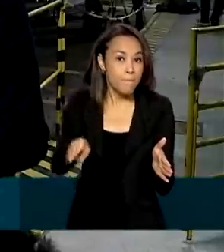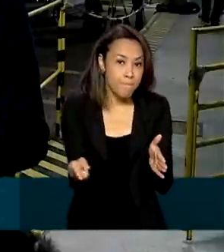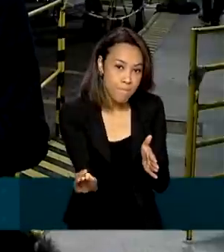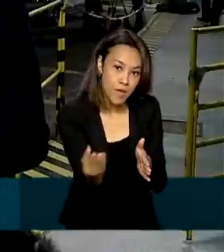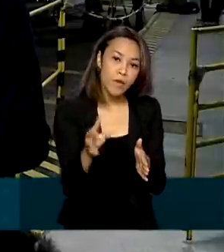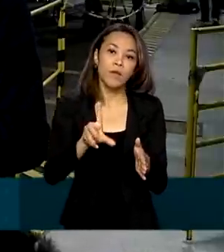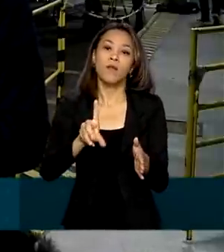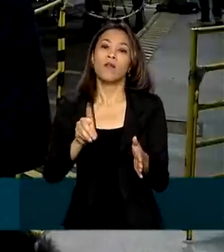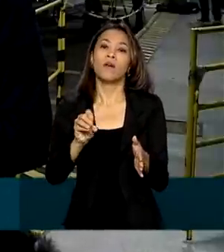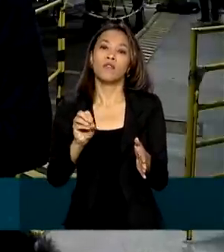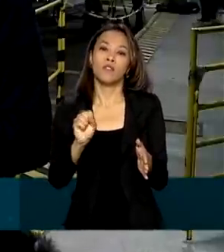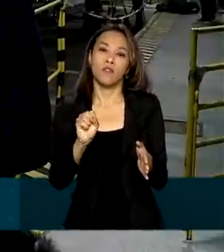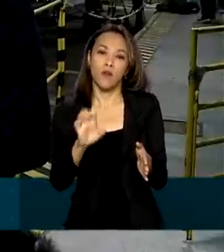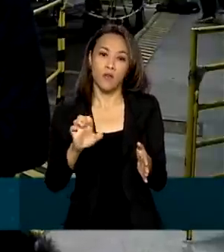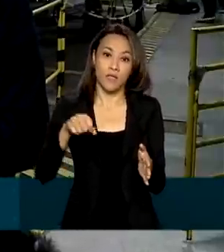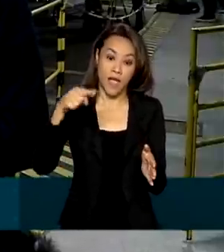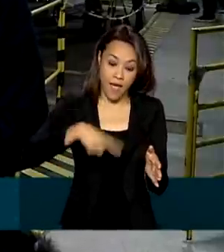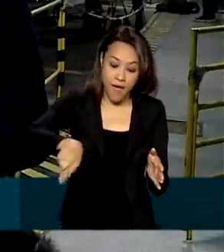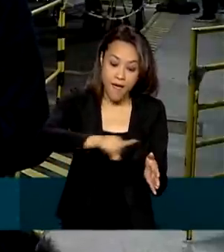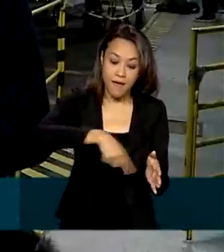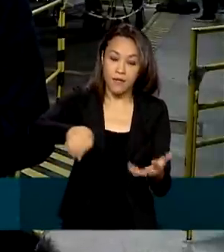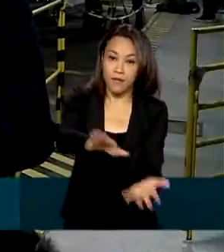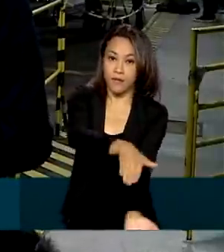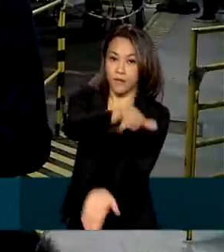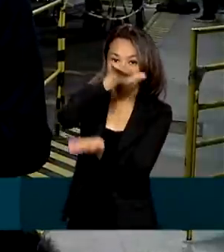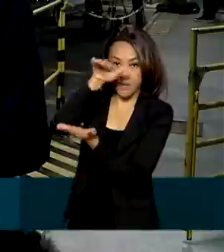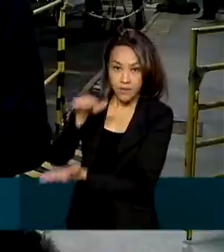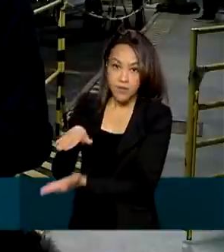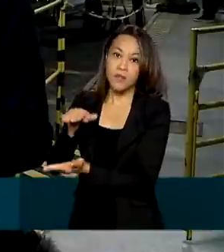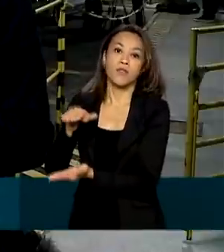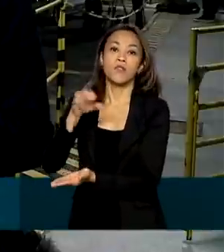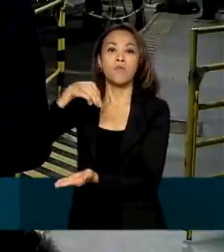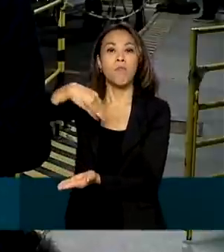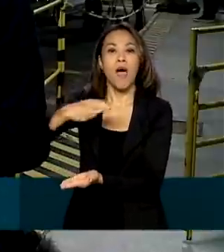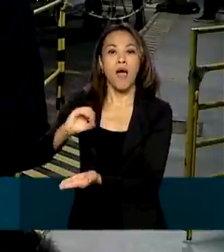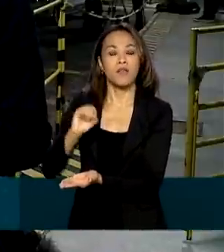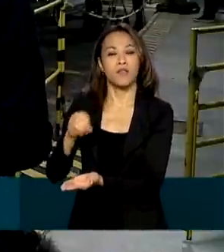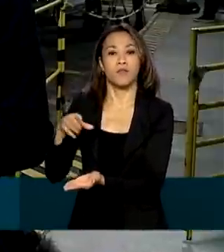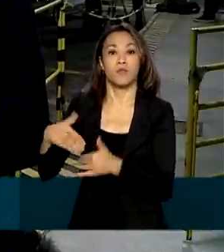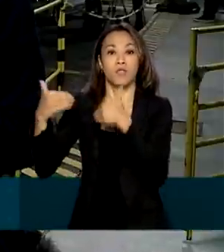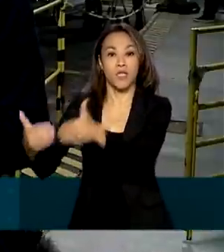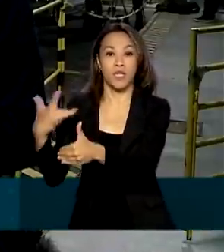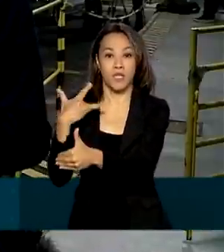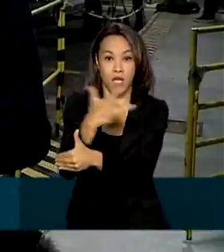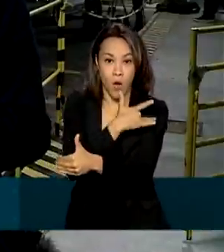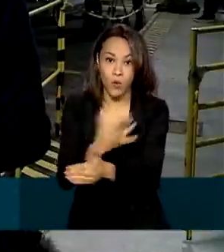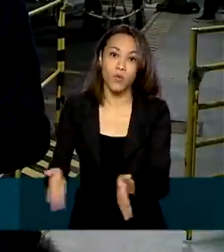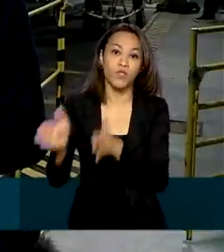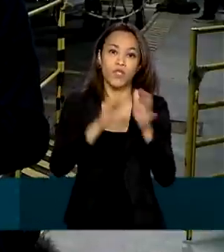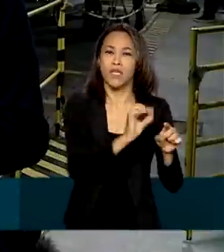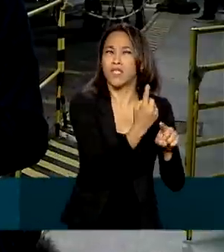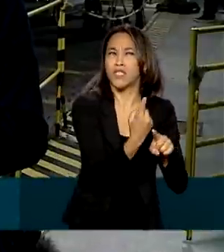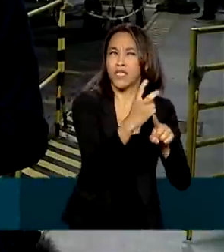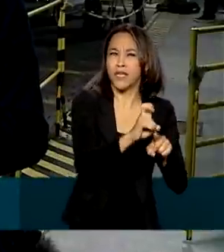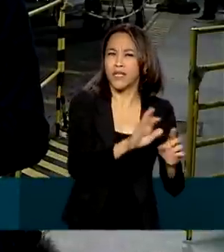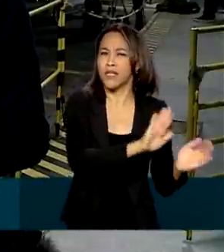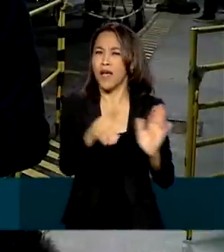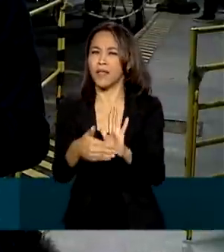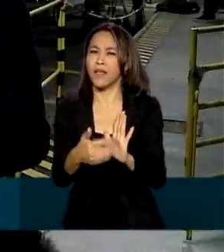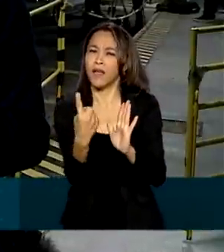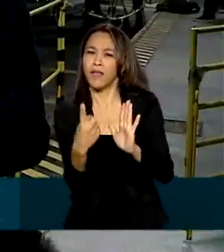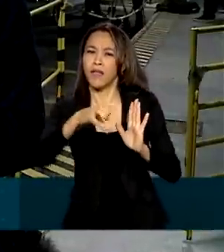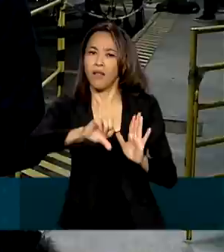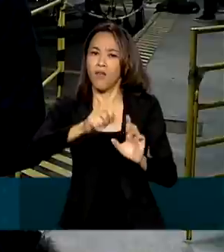vacina deve ser entregue ao Ministério da Saúde em março. Está previsto 1 milhão de doses na semana de 15 a 19 de março.